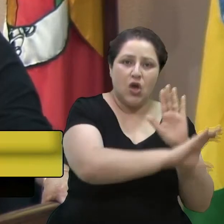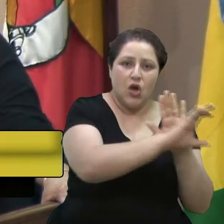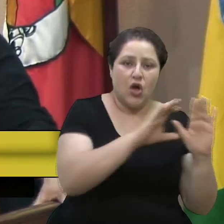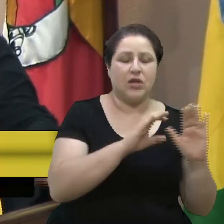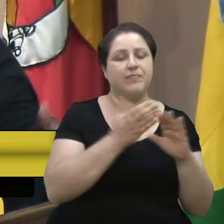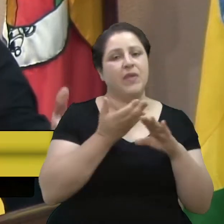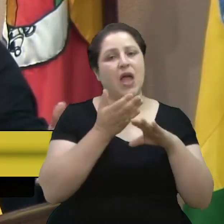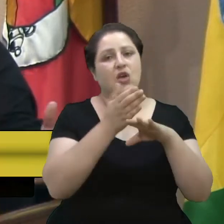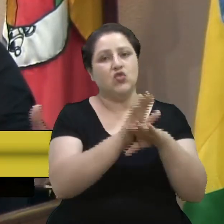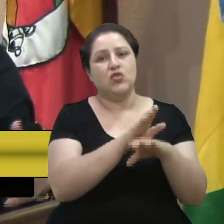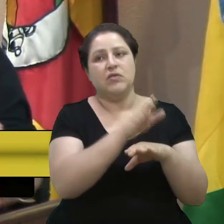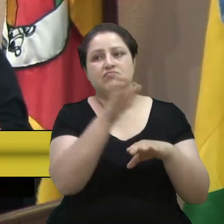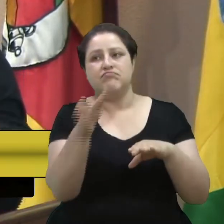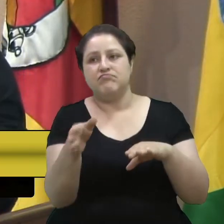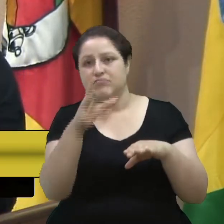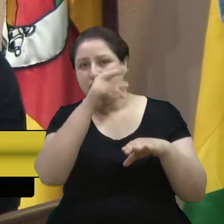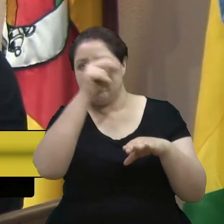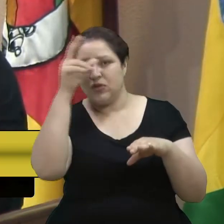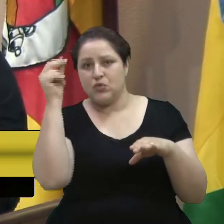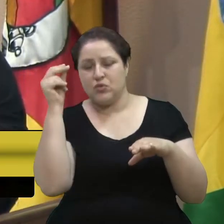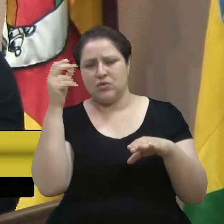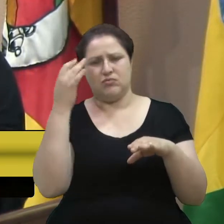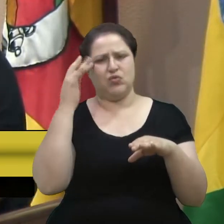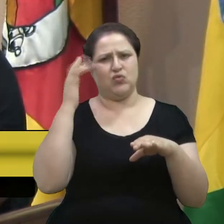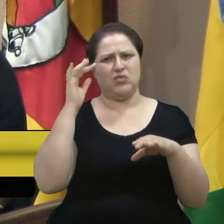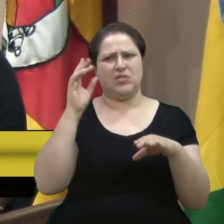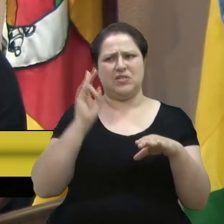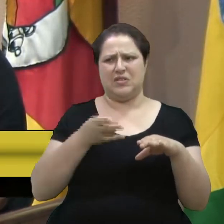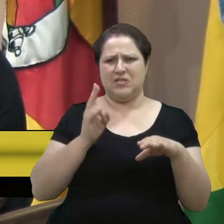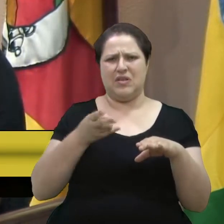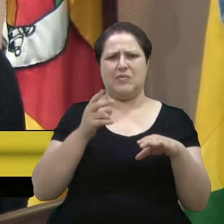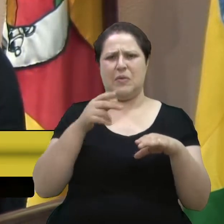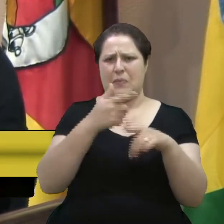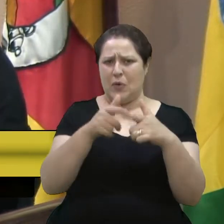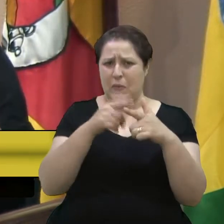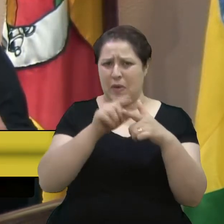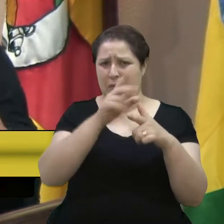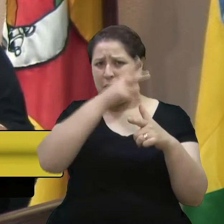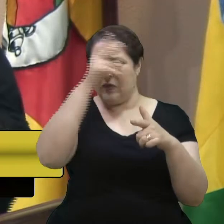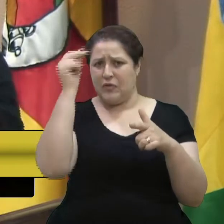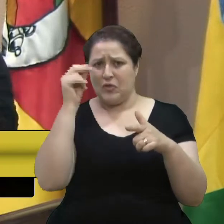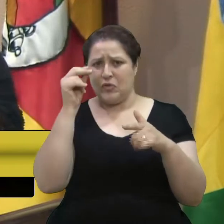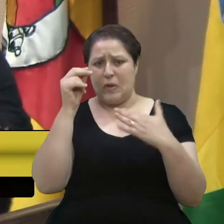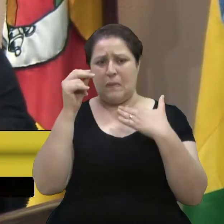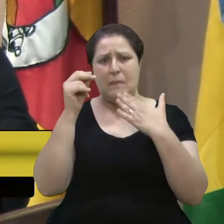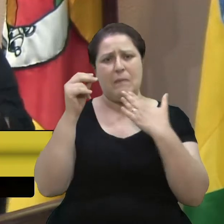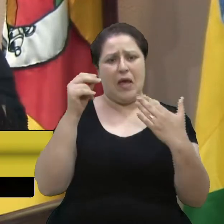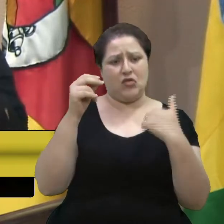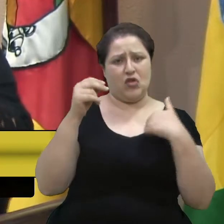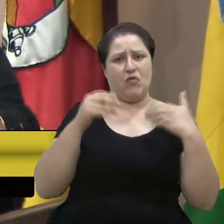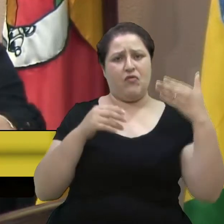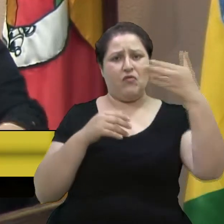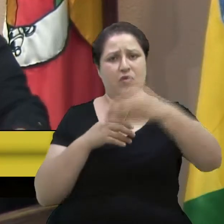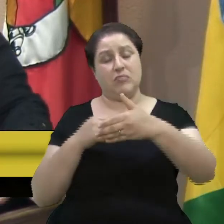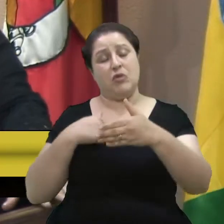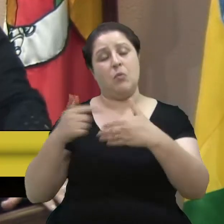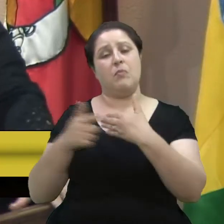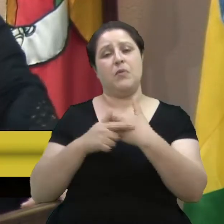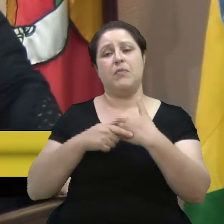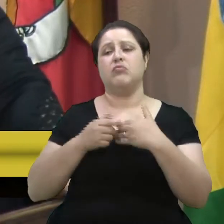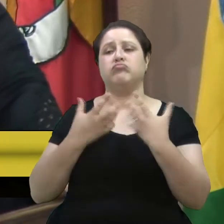prefeitura. Eu não sei por que, quando o problema era a prefeitura, pediam sempre para que eu viesse. Mas eu vinha, fazia o meu papel.